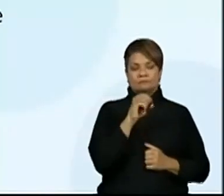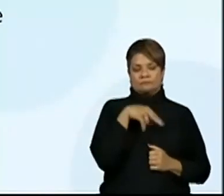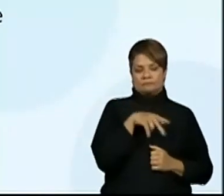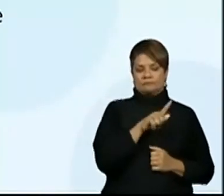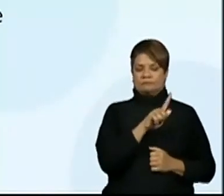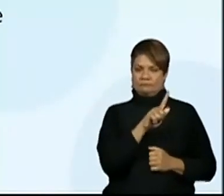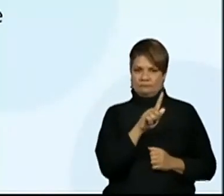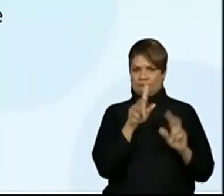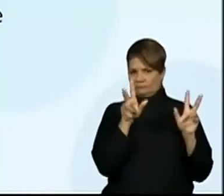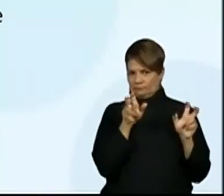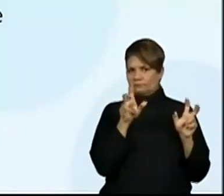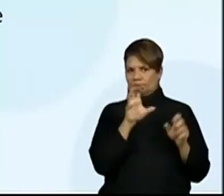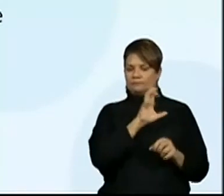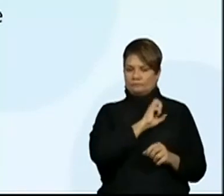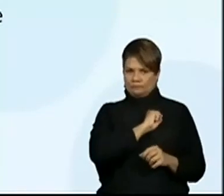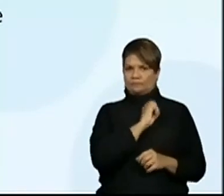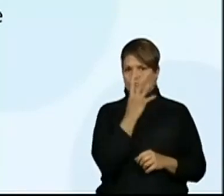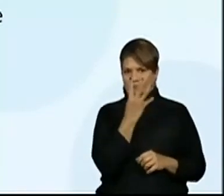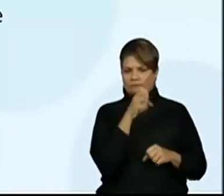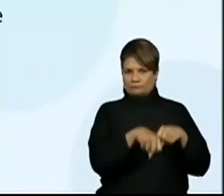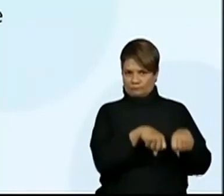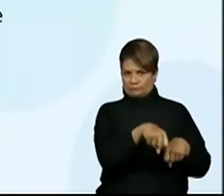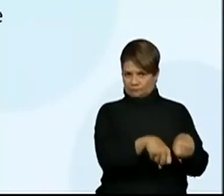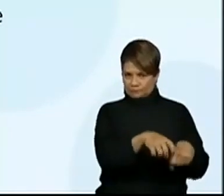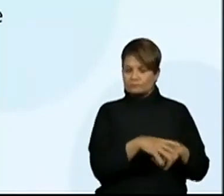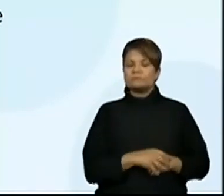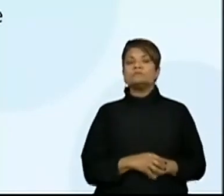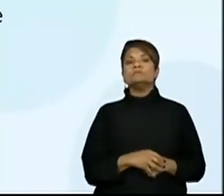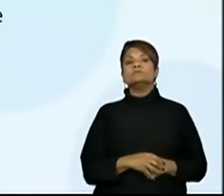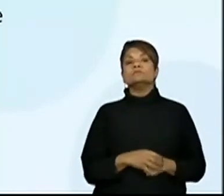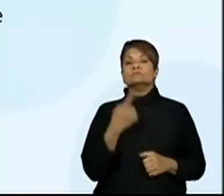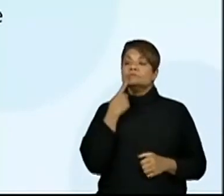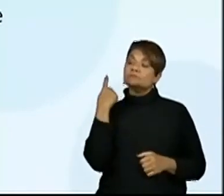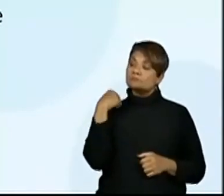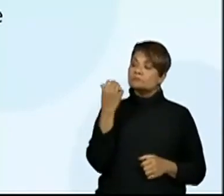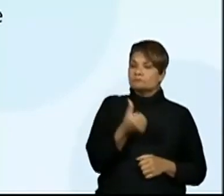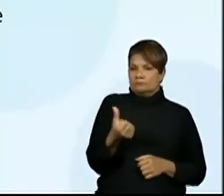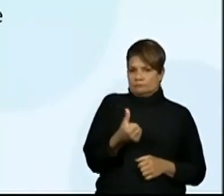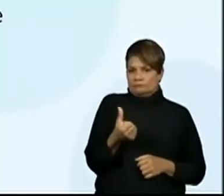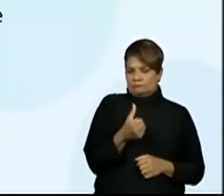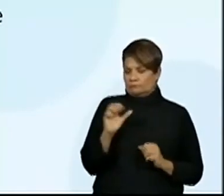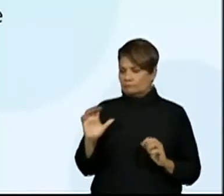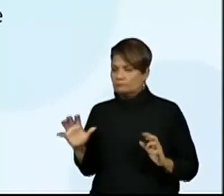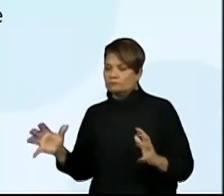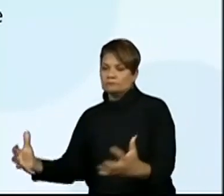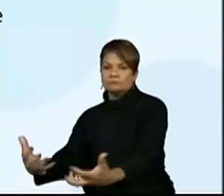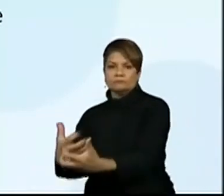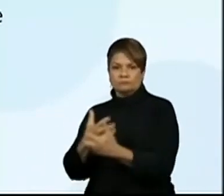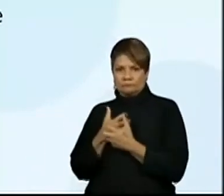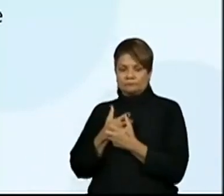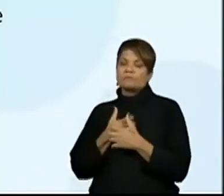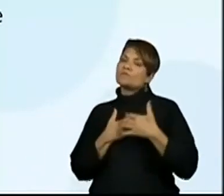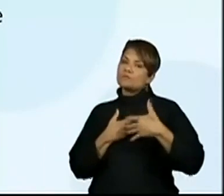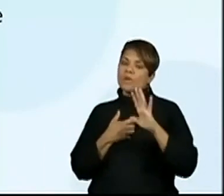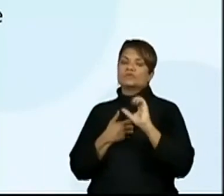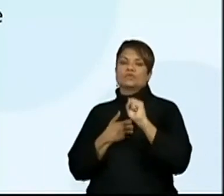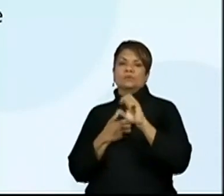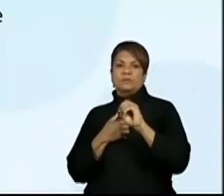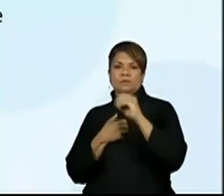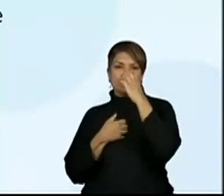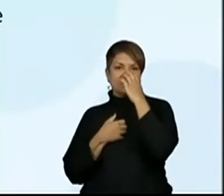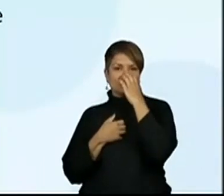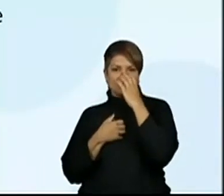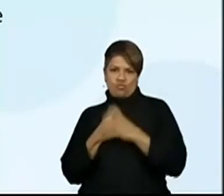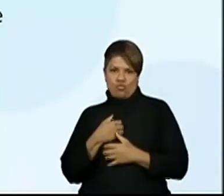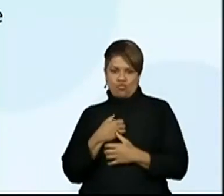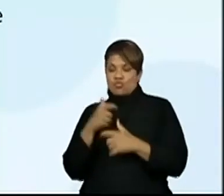Amor de Quatro Patas, nesta última sexta-feira foram resgatados mais de 80 cachorros de um